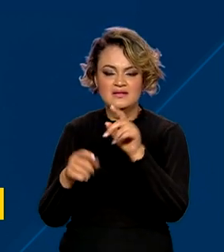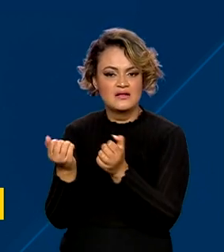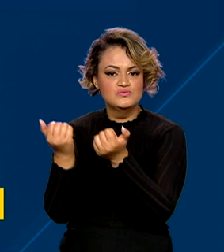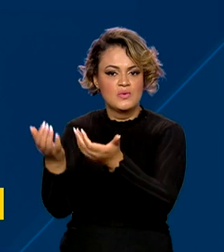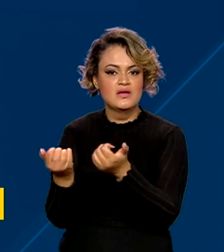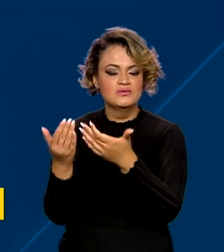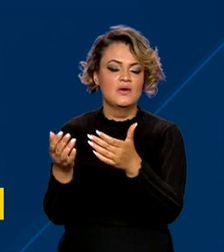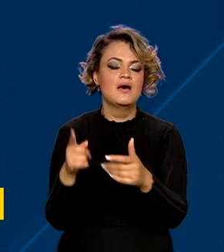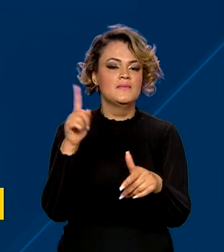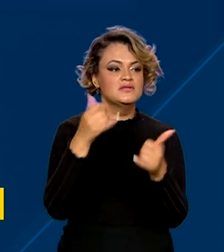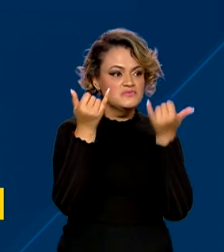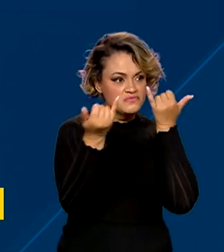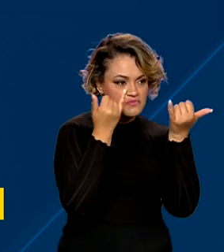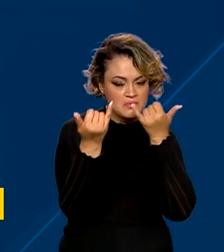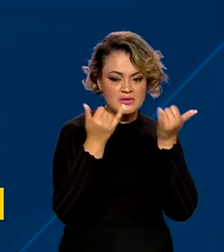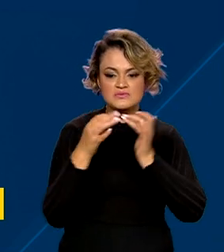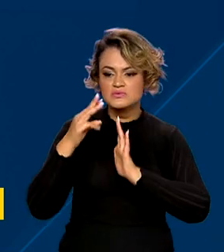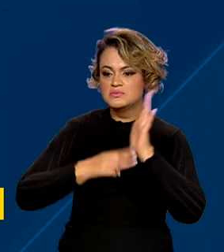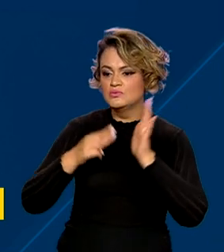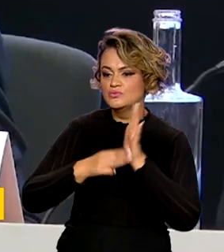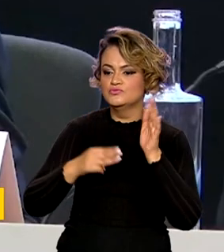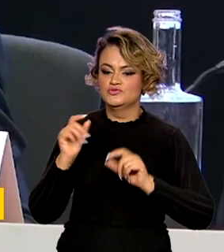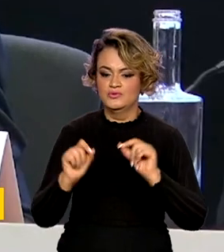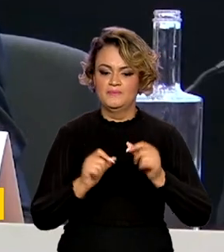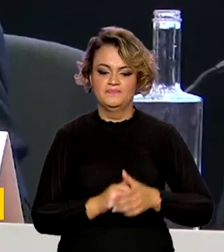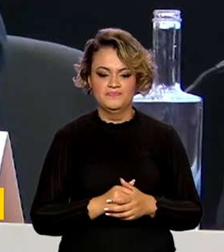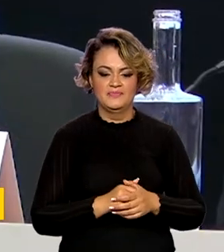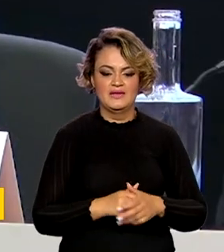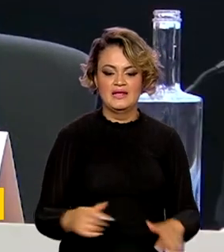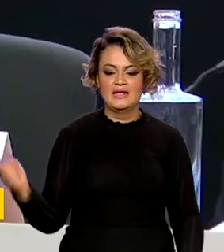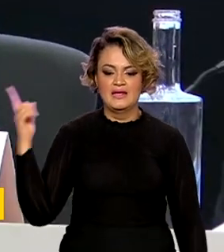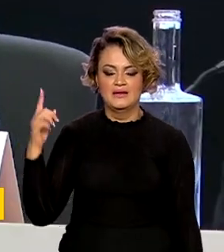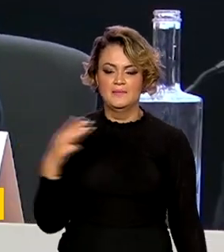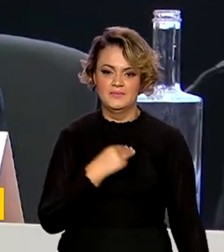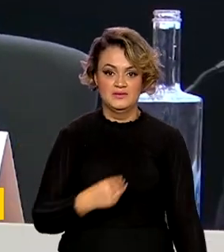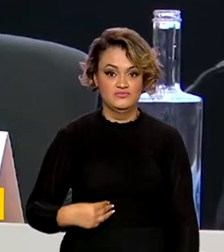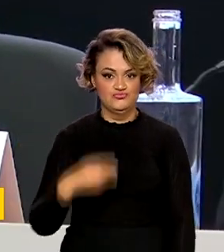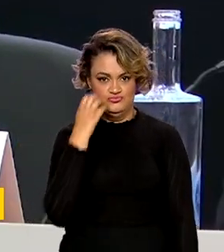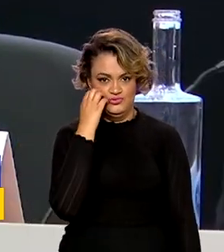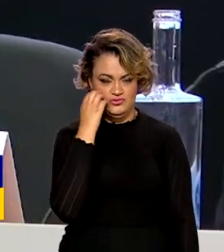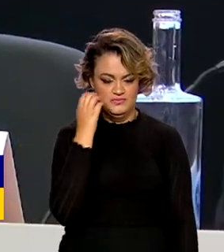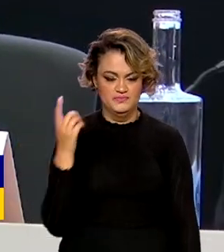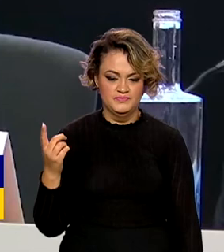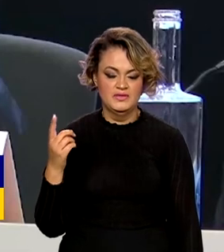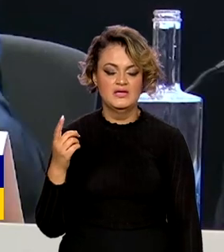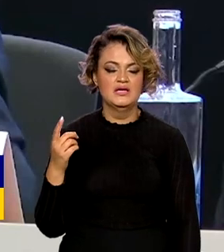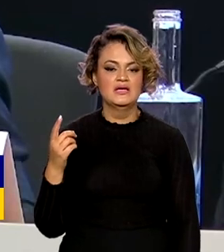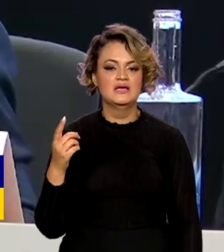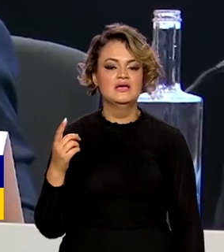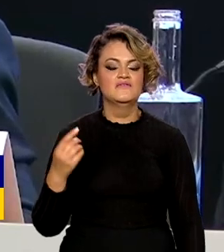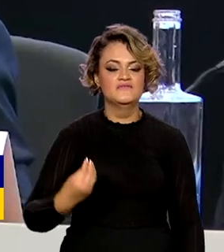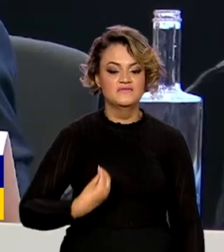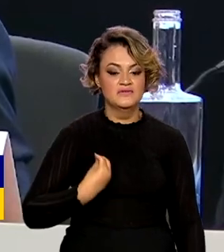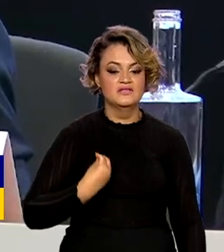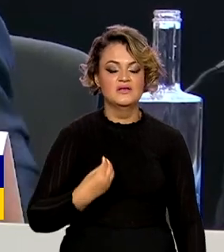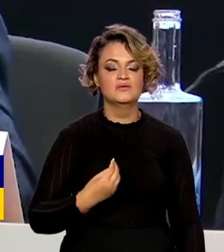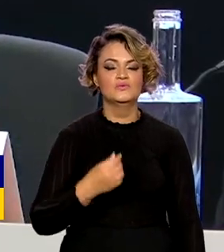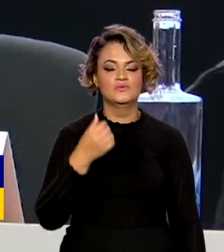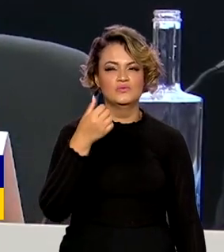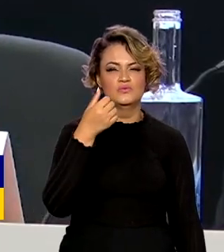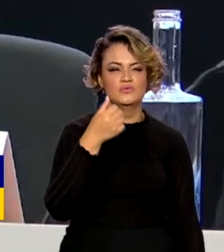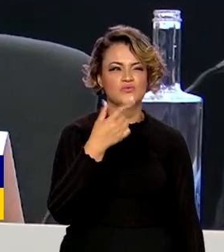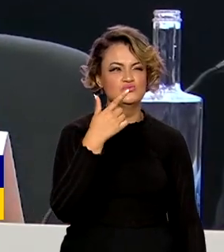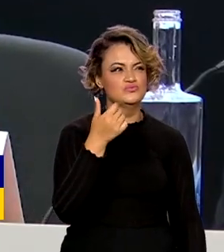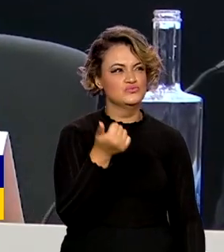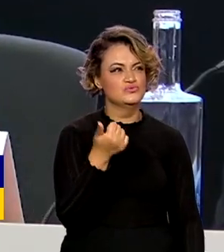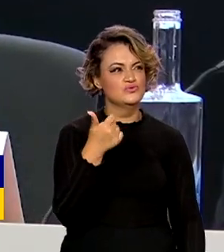troca de informações e de metodologias. O ministro da Justiça e Segurança Pública também esteve no 11º Fórum